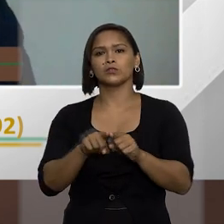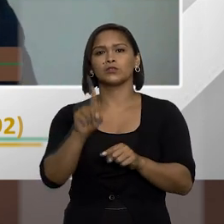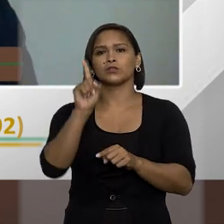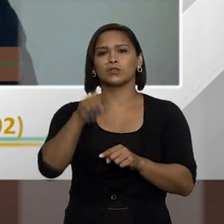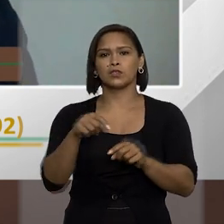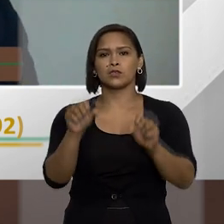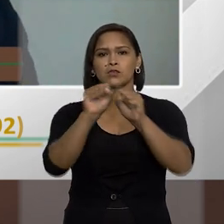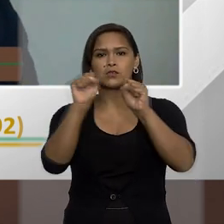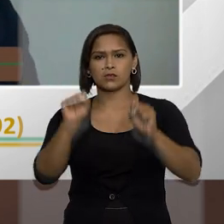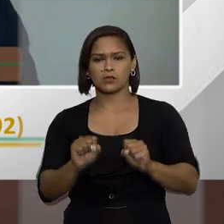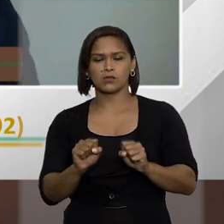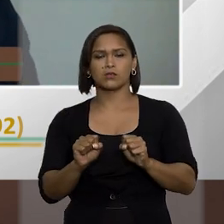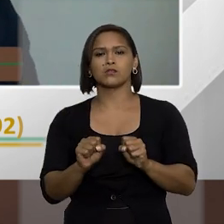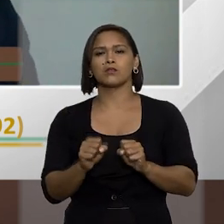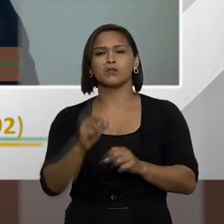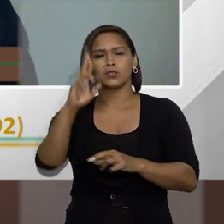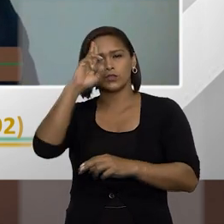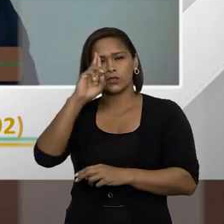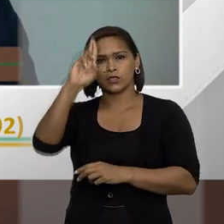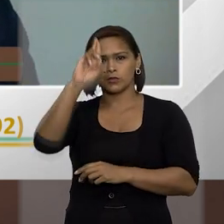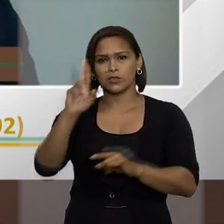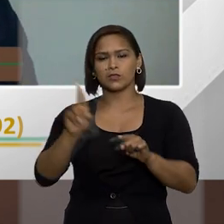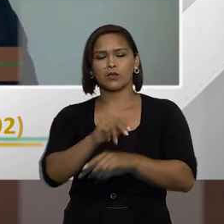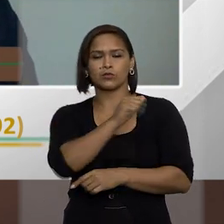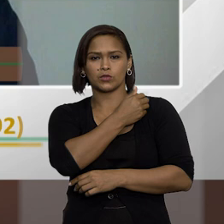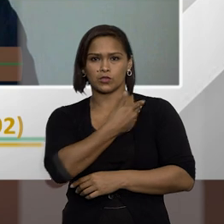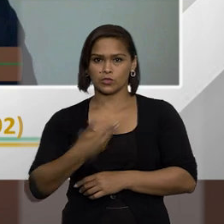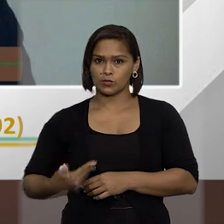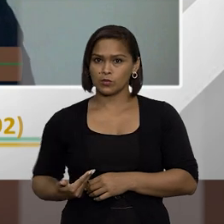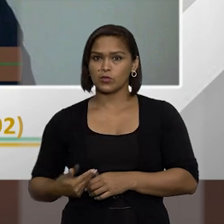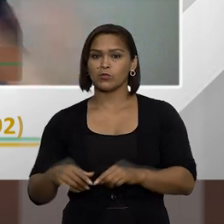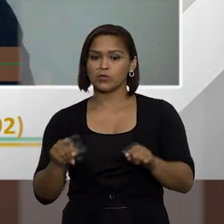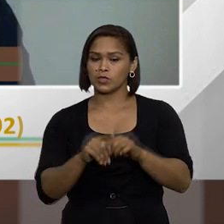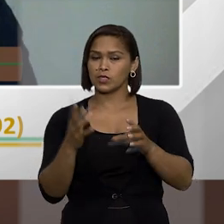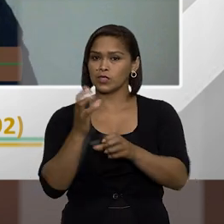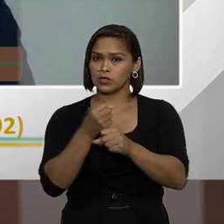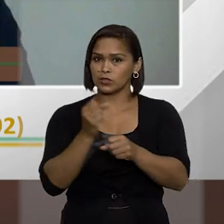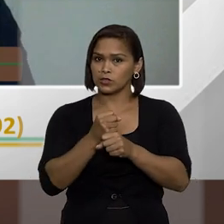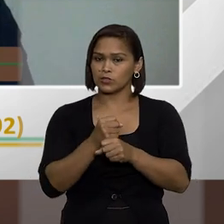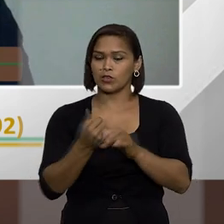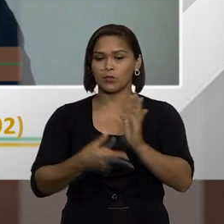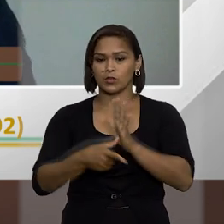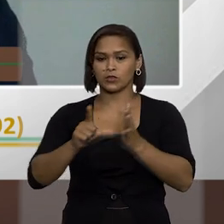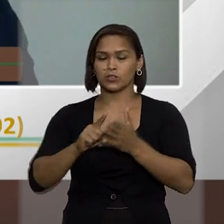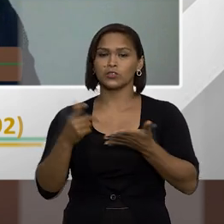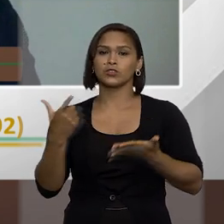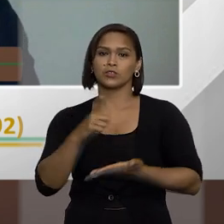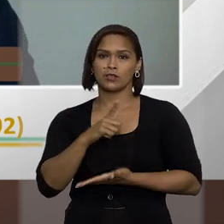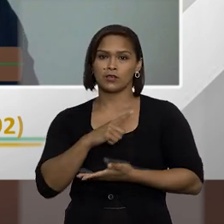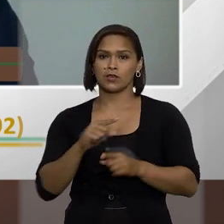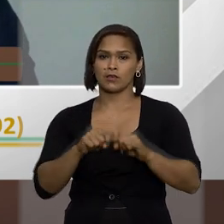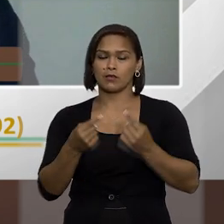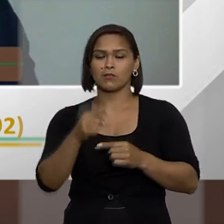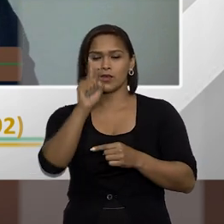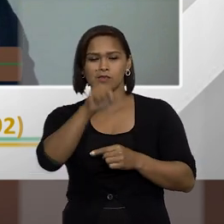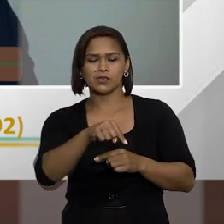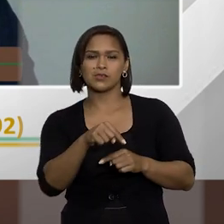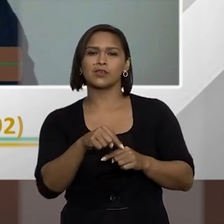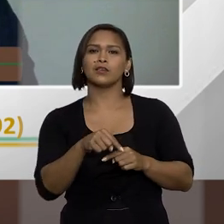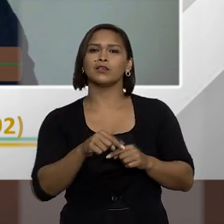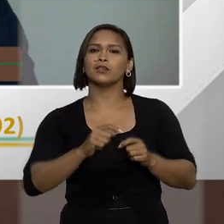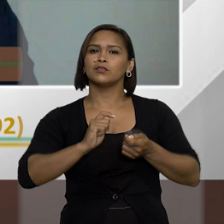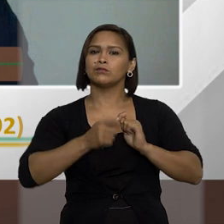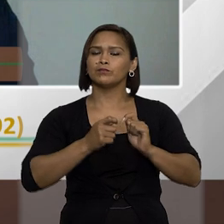responsabilização dos agentes públicos que se soma aos pré-existentes. mas esse é